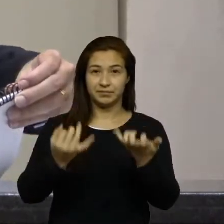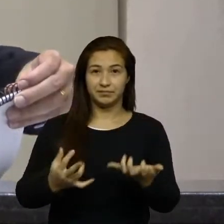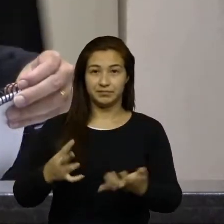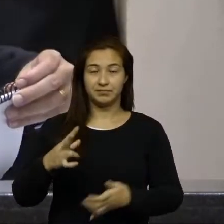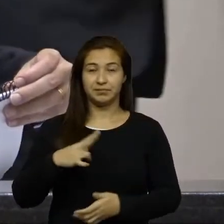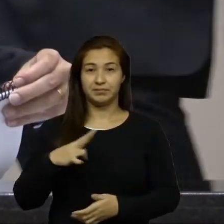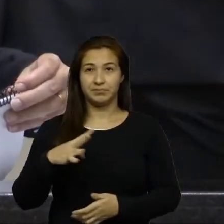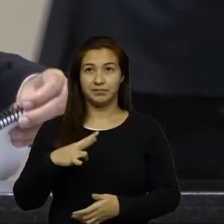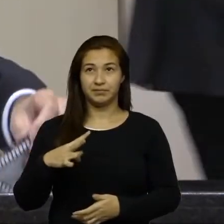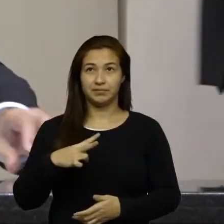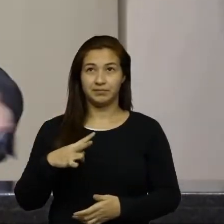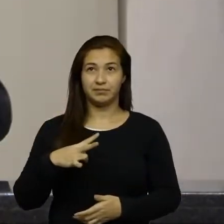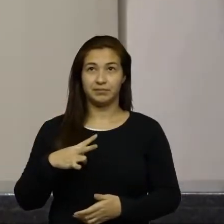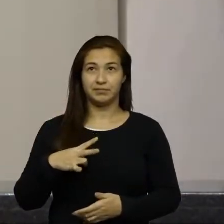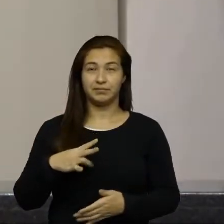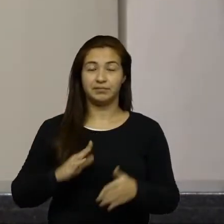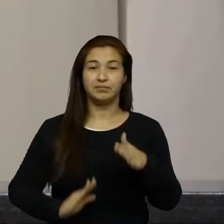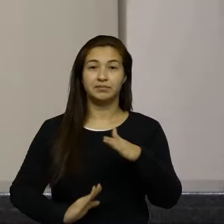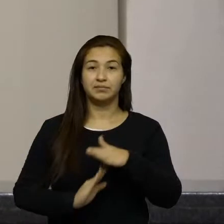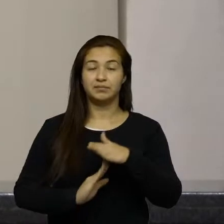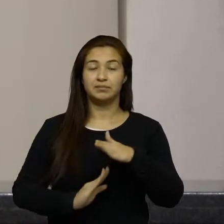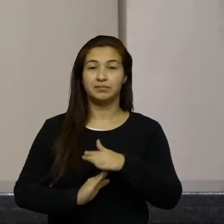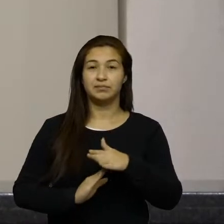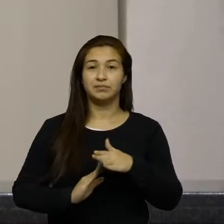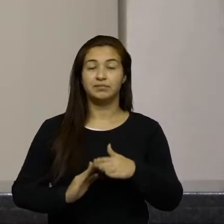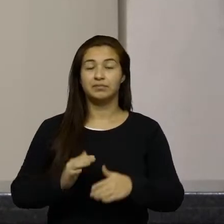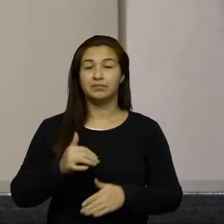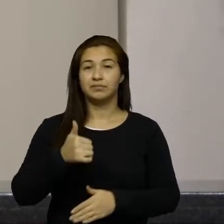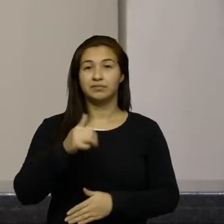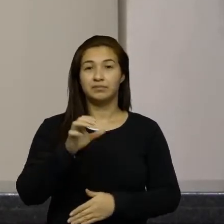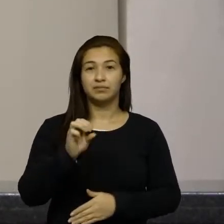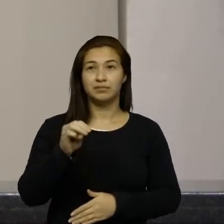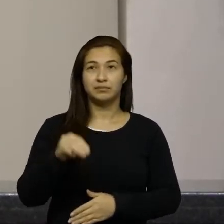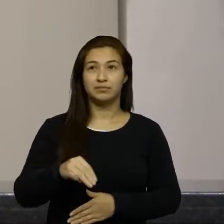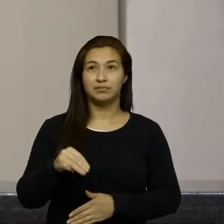pessoais pelo prazo de até 10 minutos